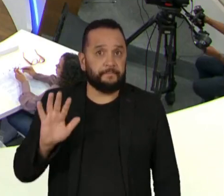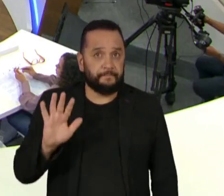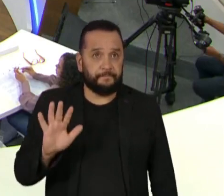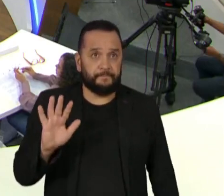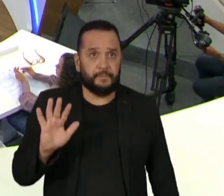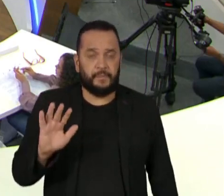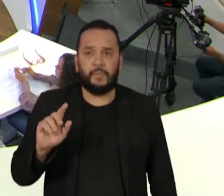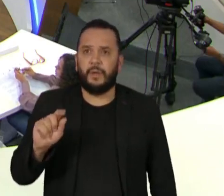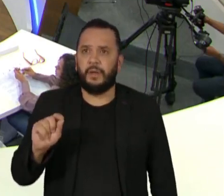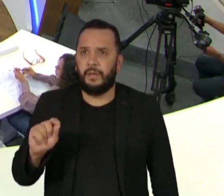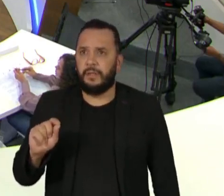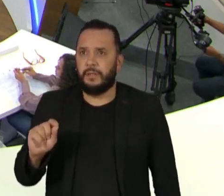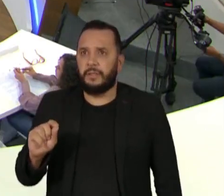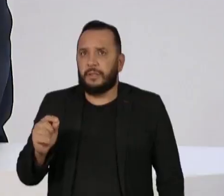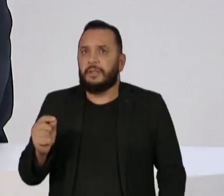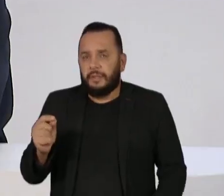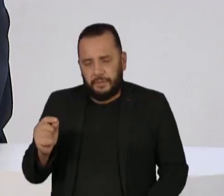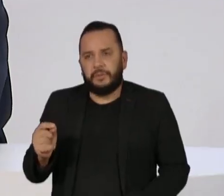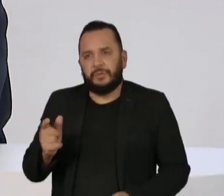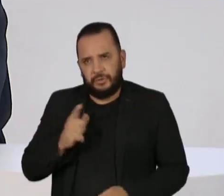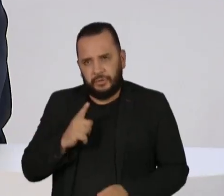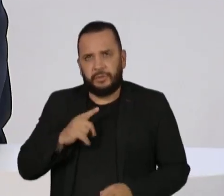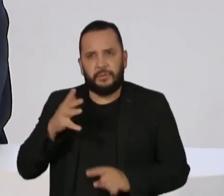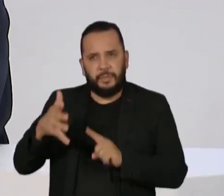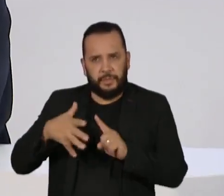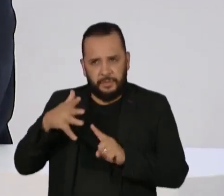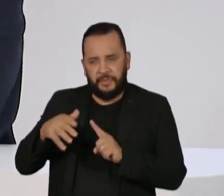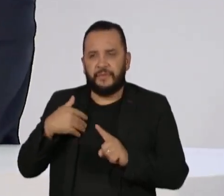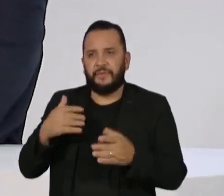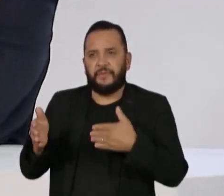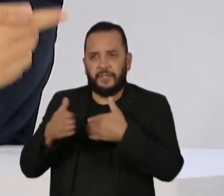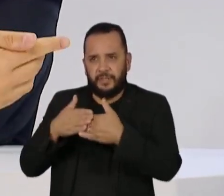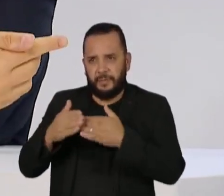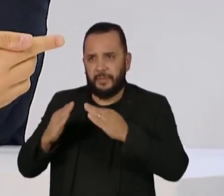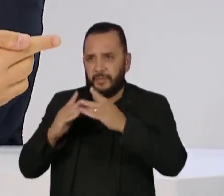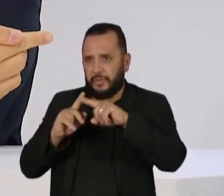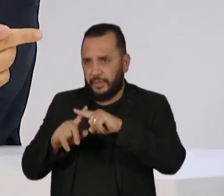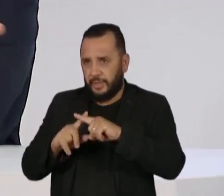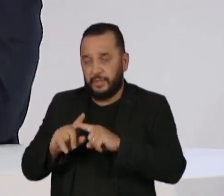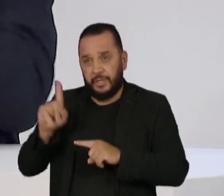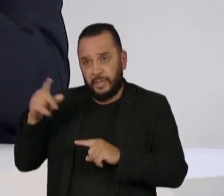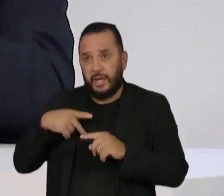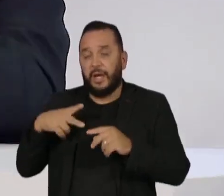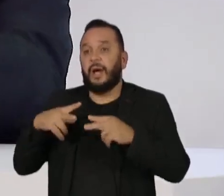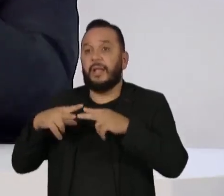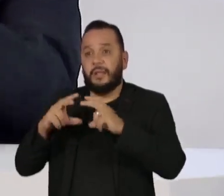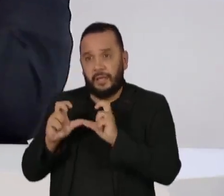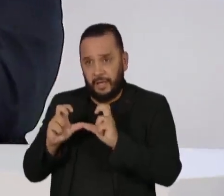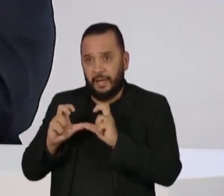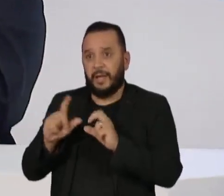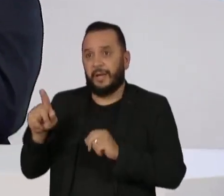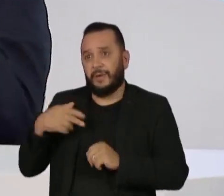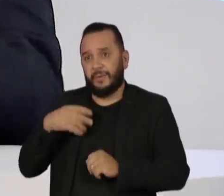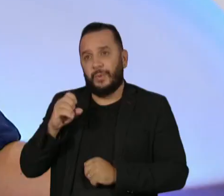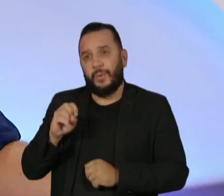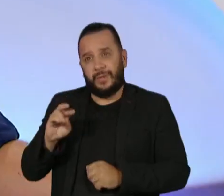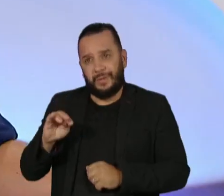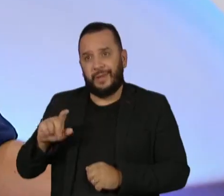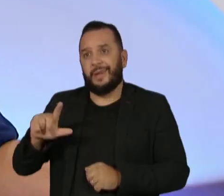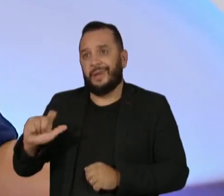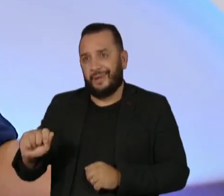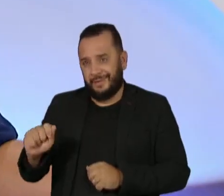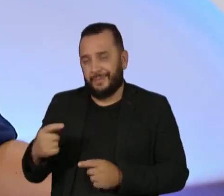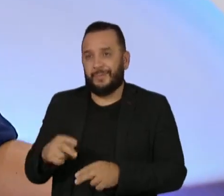da campanha, envolvia o fechamento de igrejas e a perseguição a religiosos na Nicarágua de Ortega. E aí a gente volta à discussão anterior